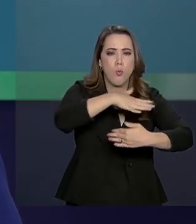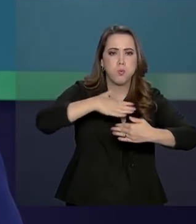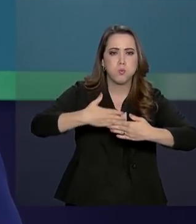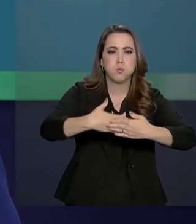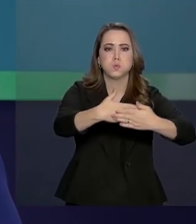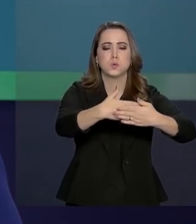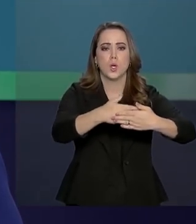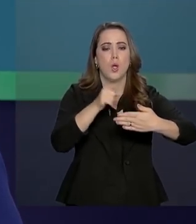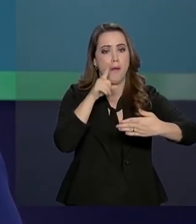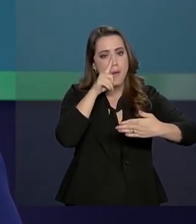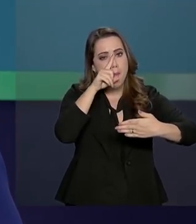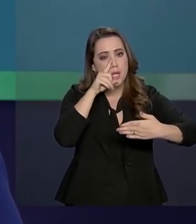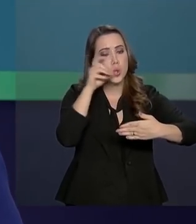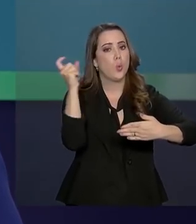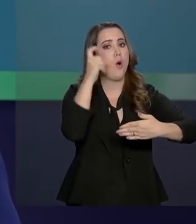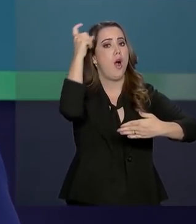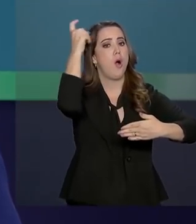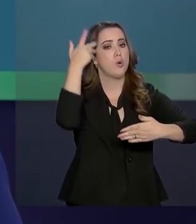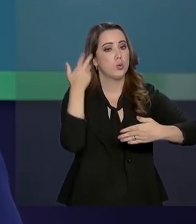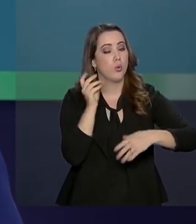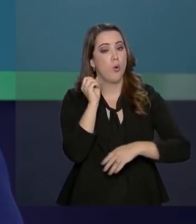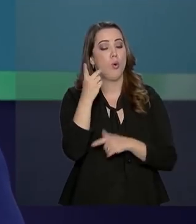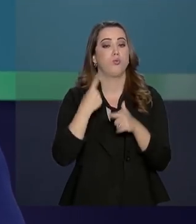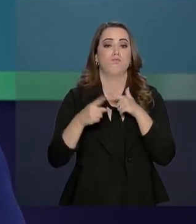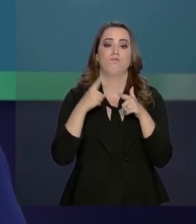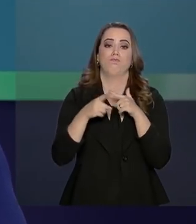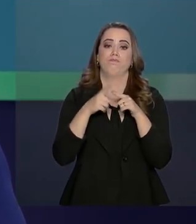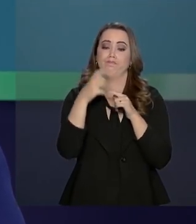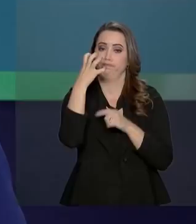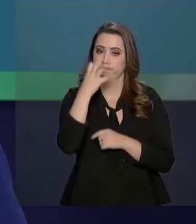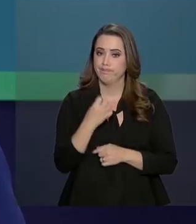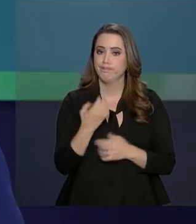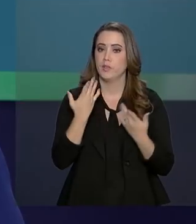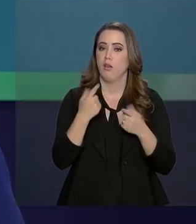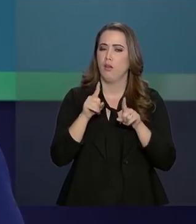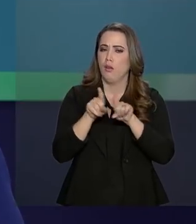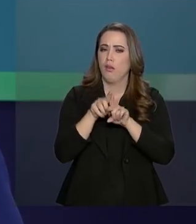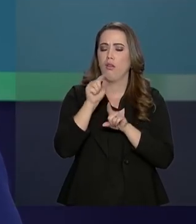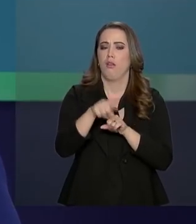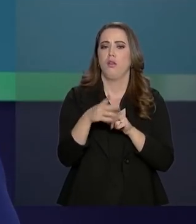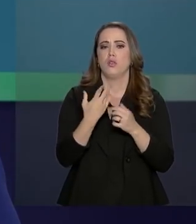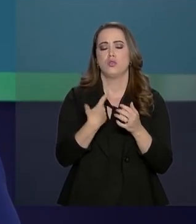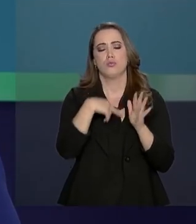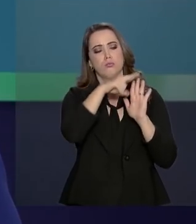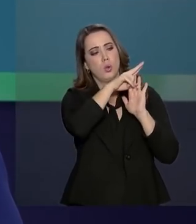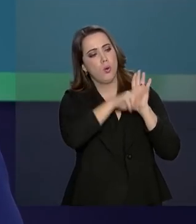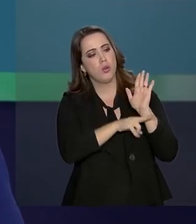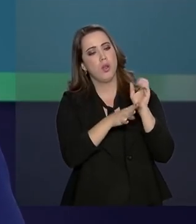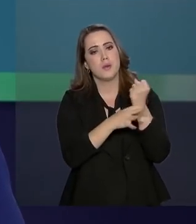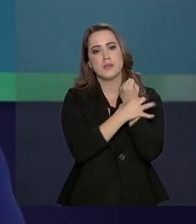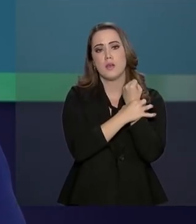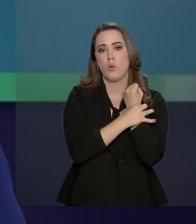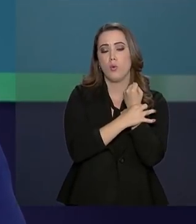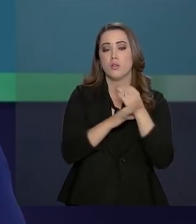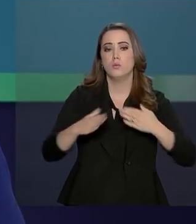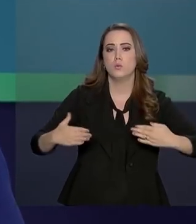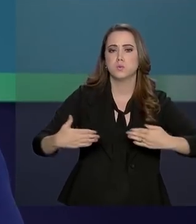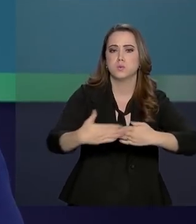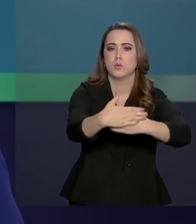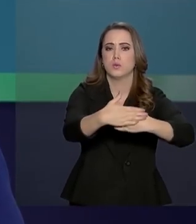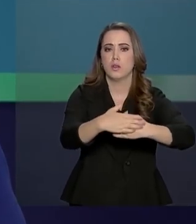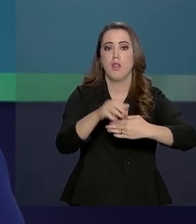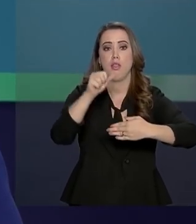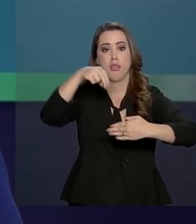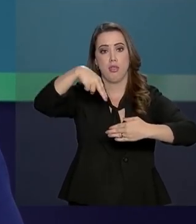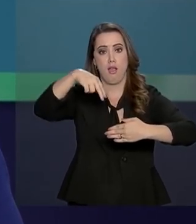barragens classificadas como risco alto ou com dano potencial, de acordo com o relatório de segurança de barragens da Agência Nacional